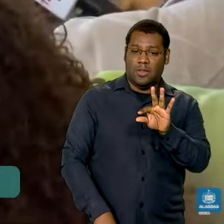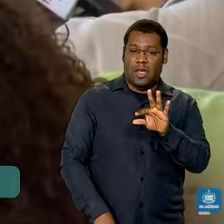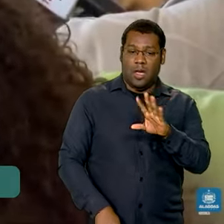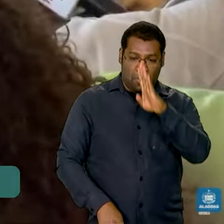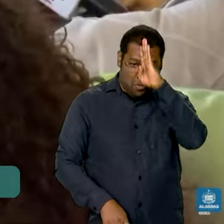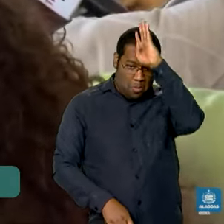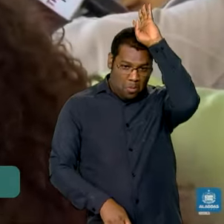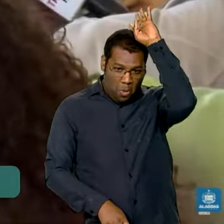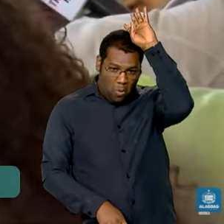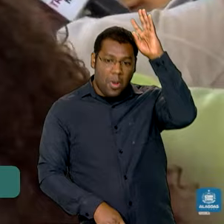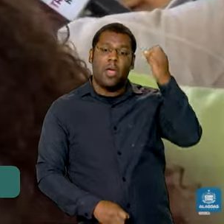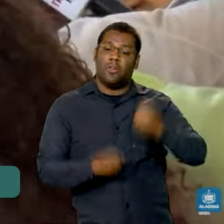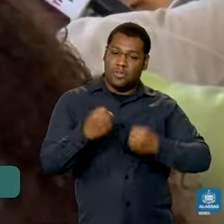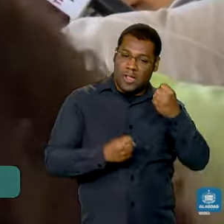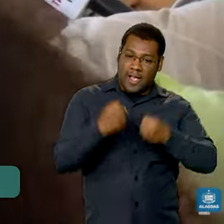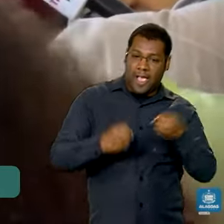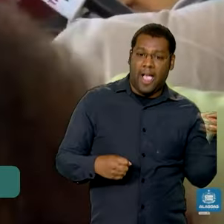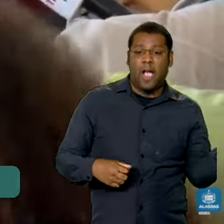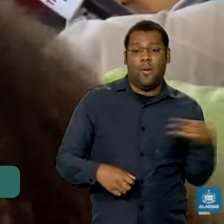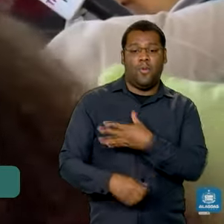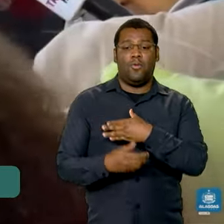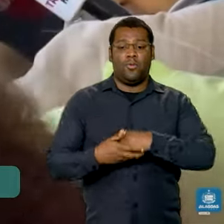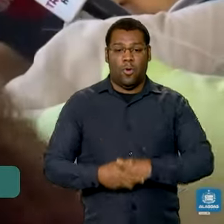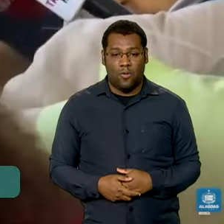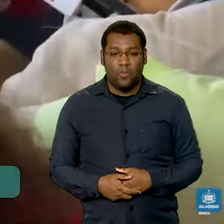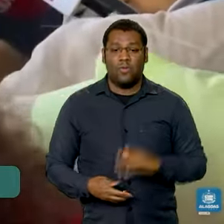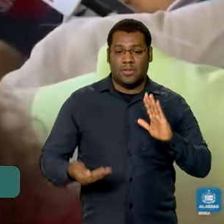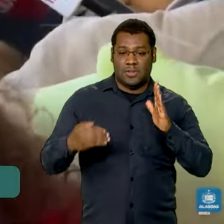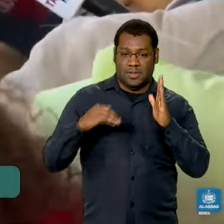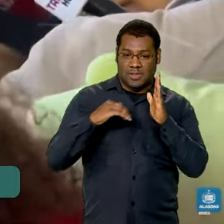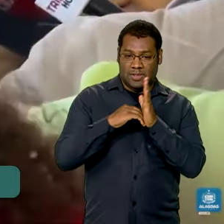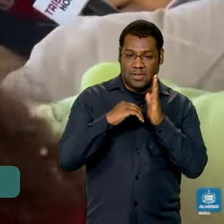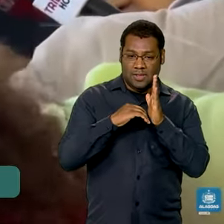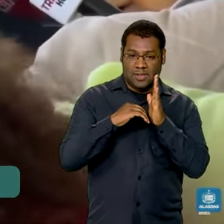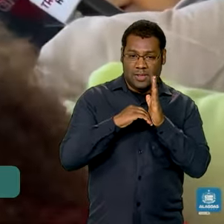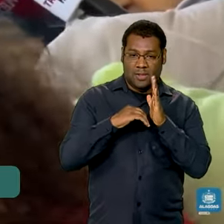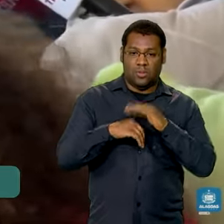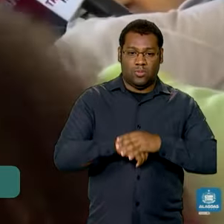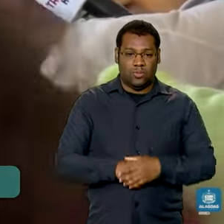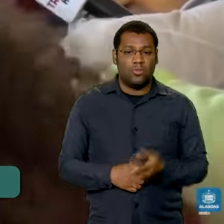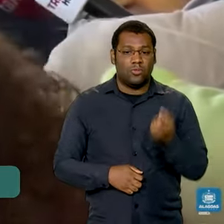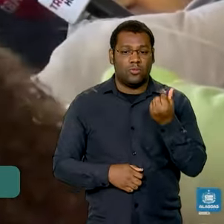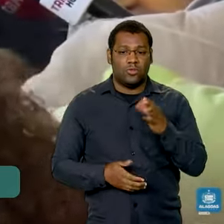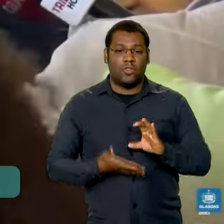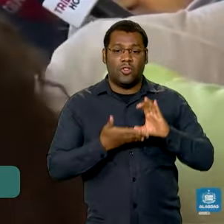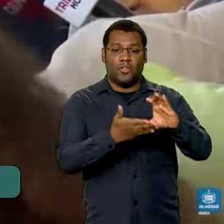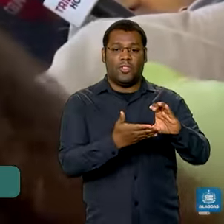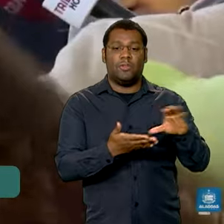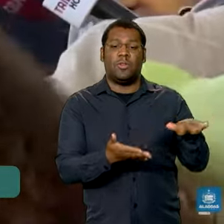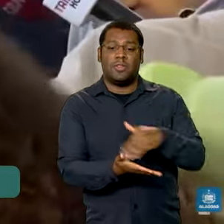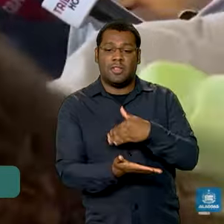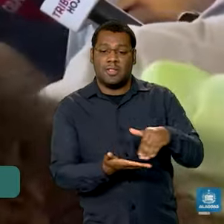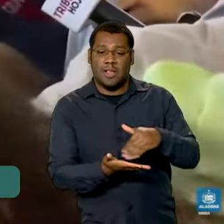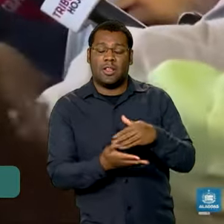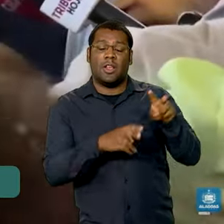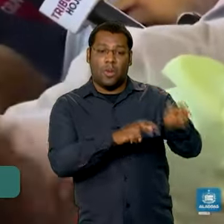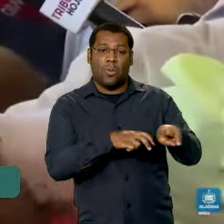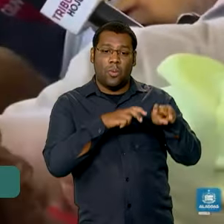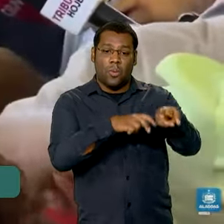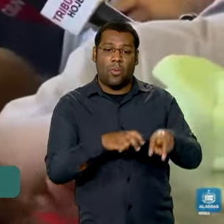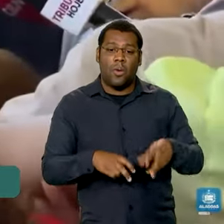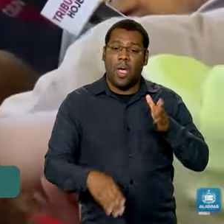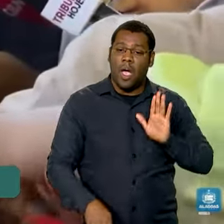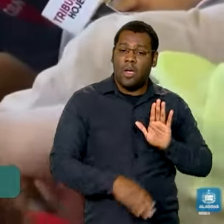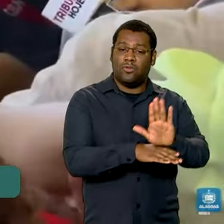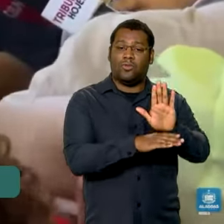colocar também recursos do Senado Federal para a Secretaria de Agricultura, para a gente fazer o